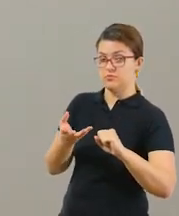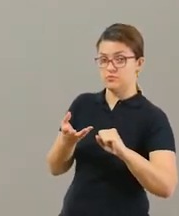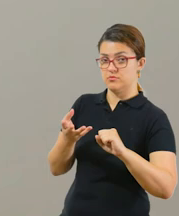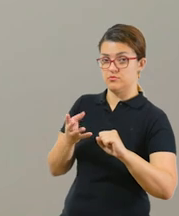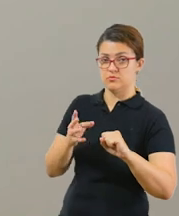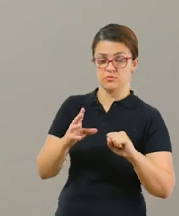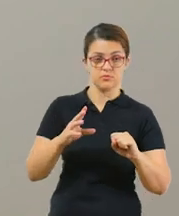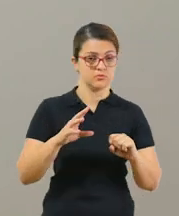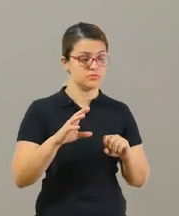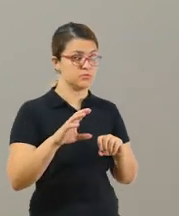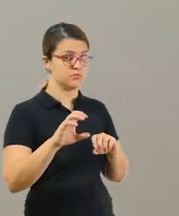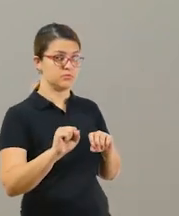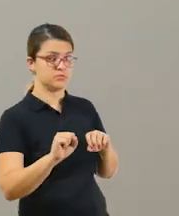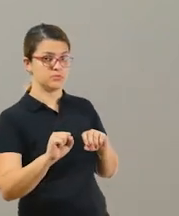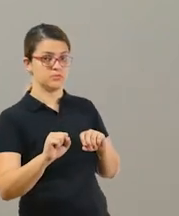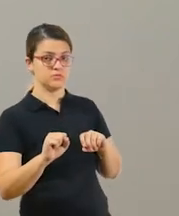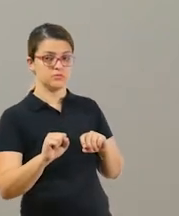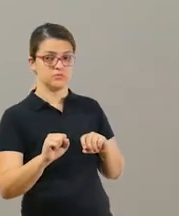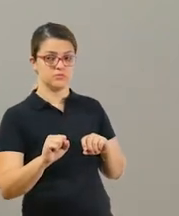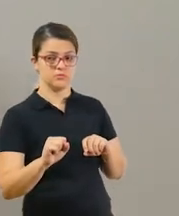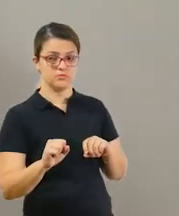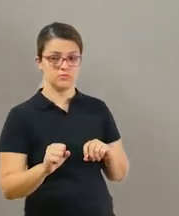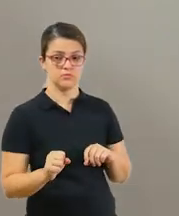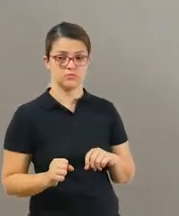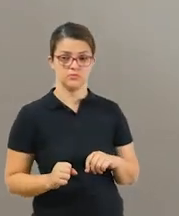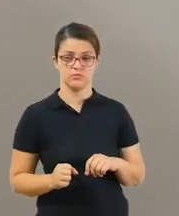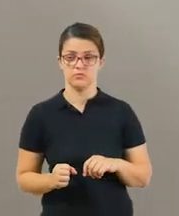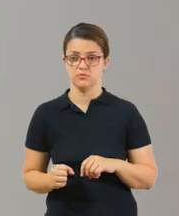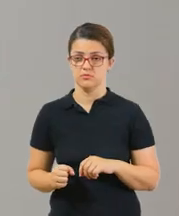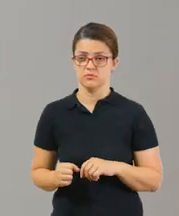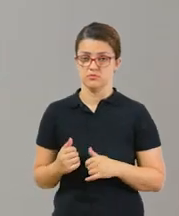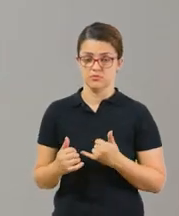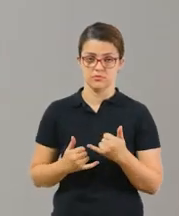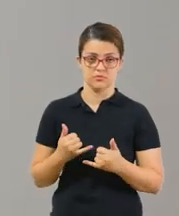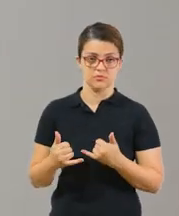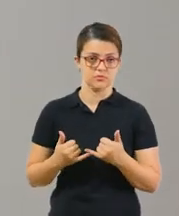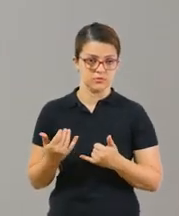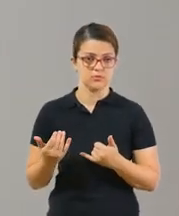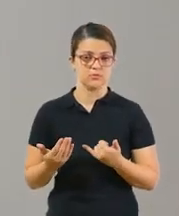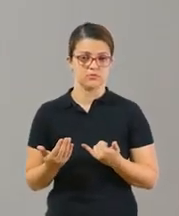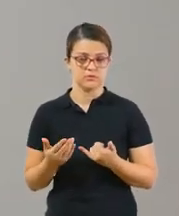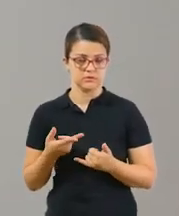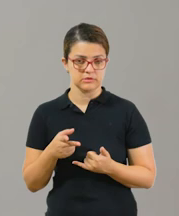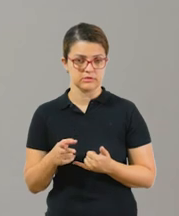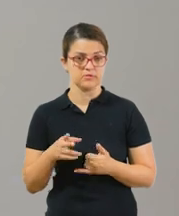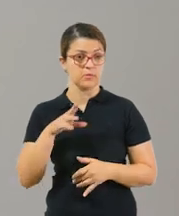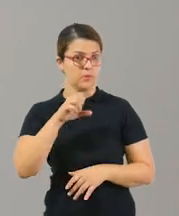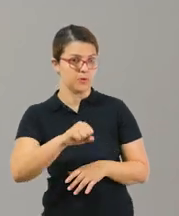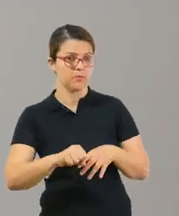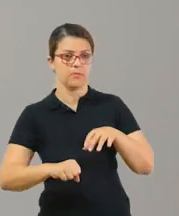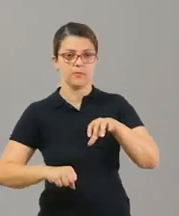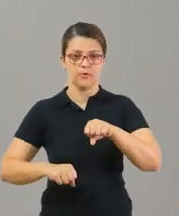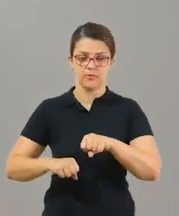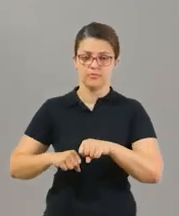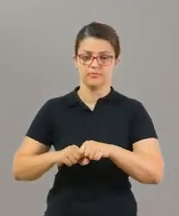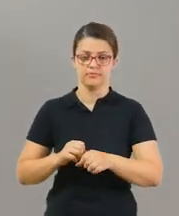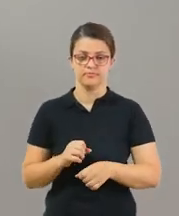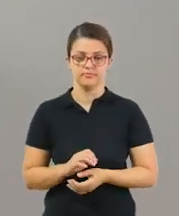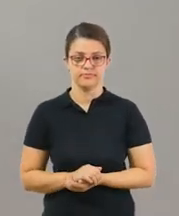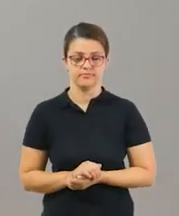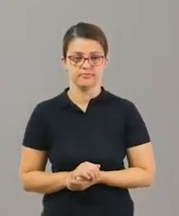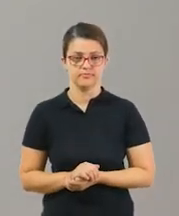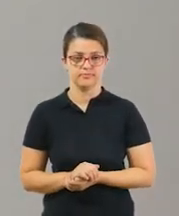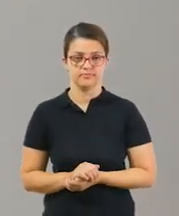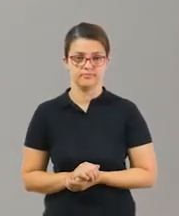e assim ele ia fazer a mesma coisa. Jogar com mão direita e eu pego com a mão esquerda. A gente joga um para o outro, joga um para o outro, sempre pegando